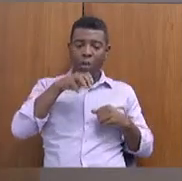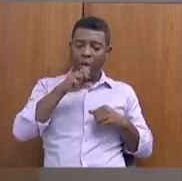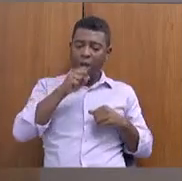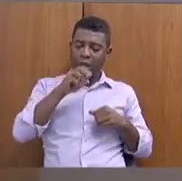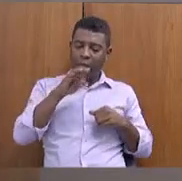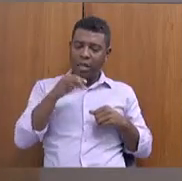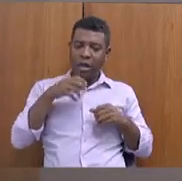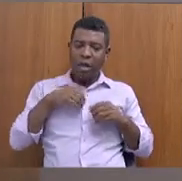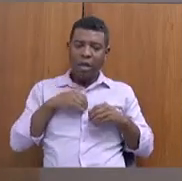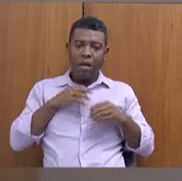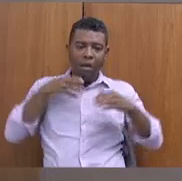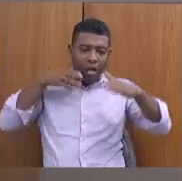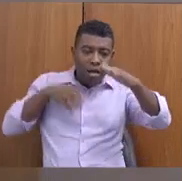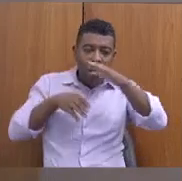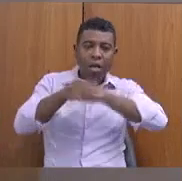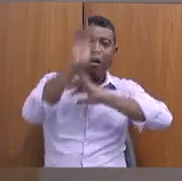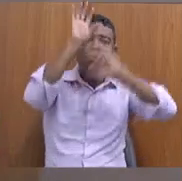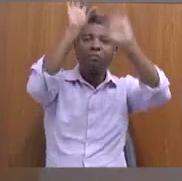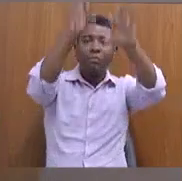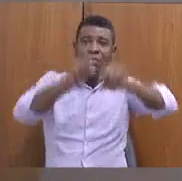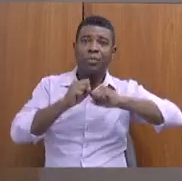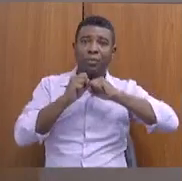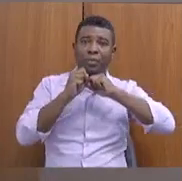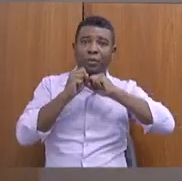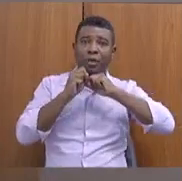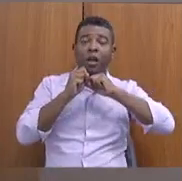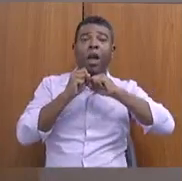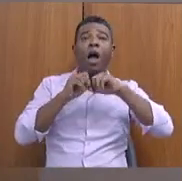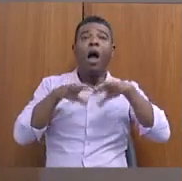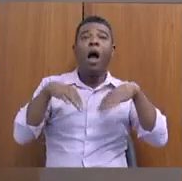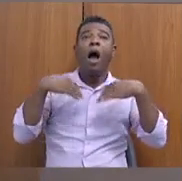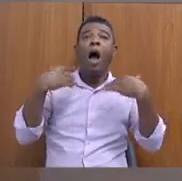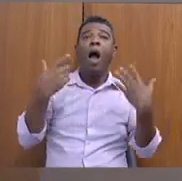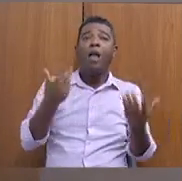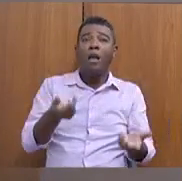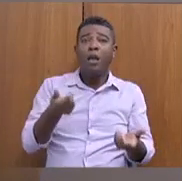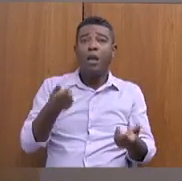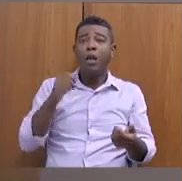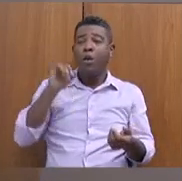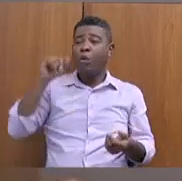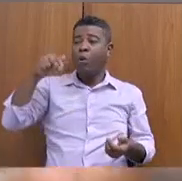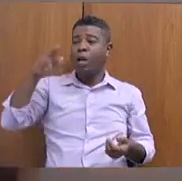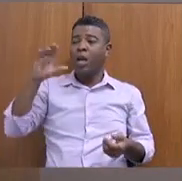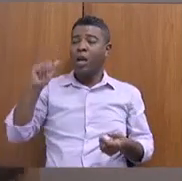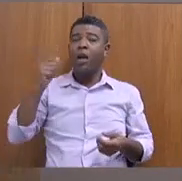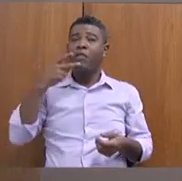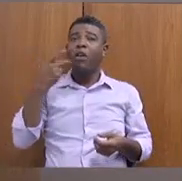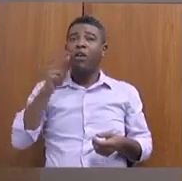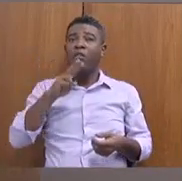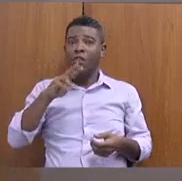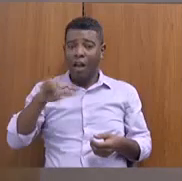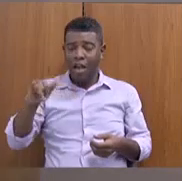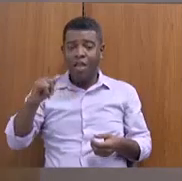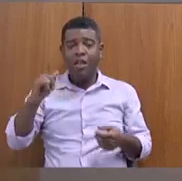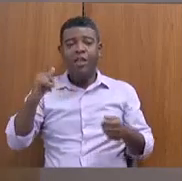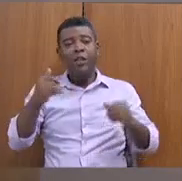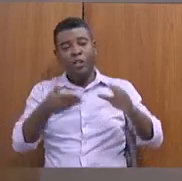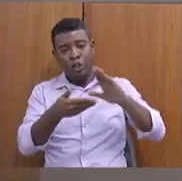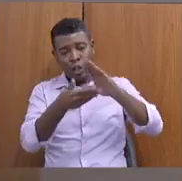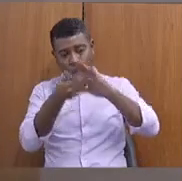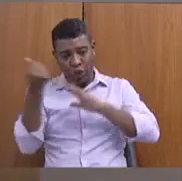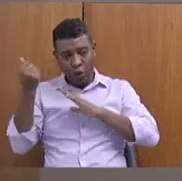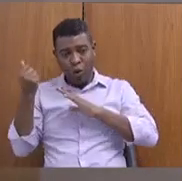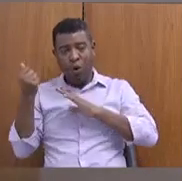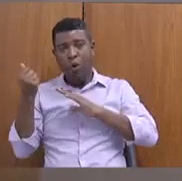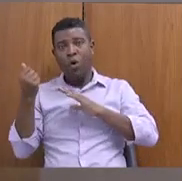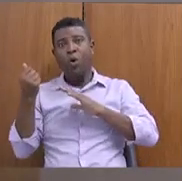identificou que é uma fazenda produtiva, toda a vida foi, não tem nenhum motivo para ser. Os mesmos voltaram agora, mas